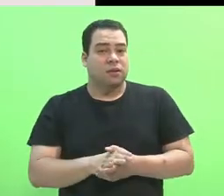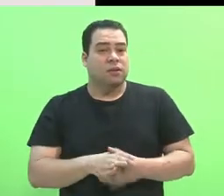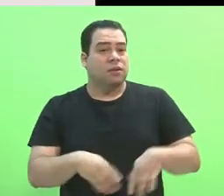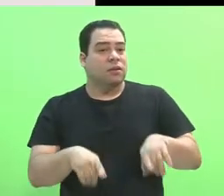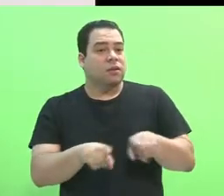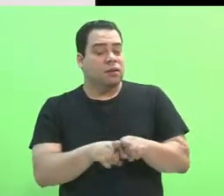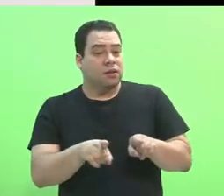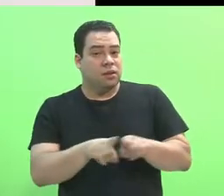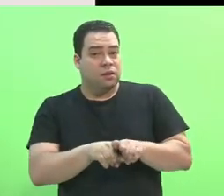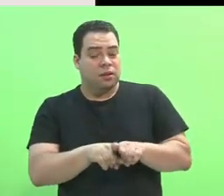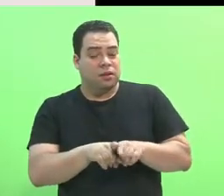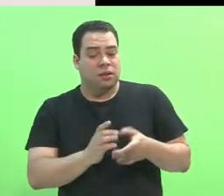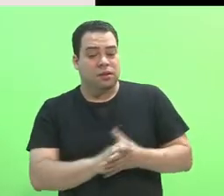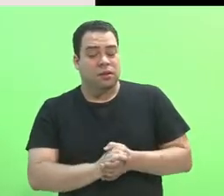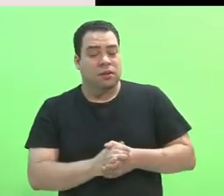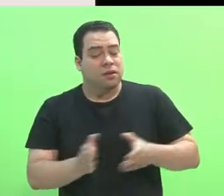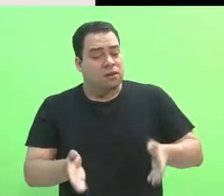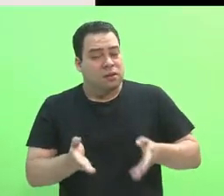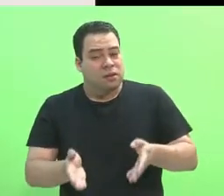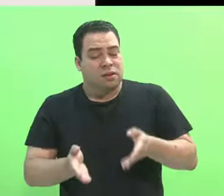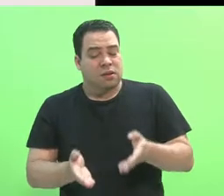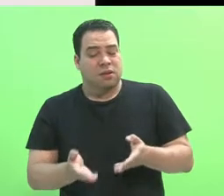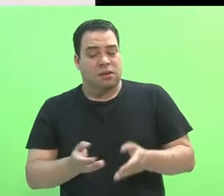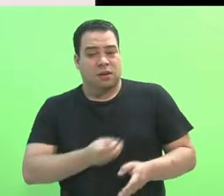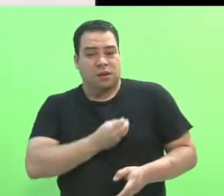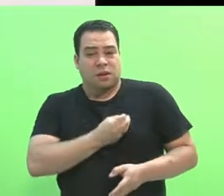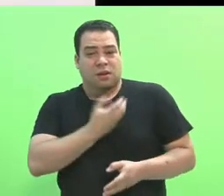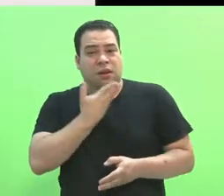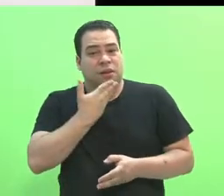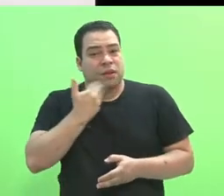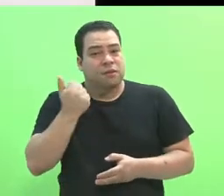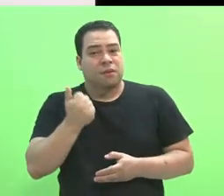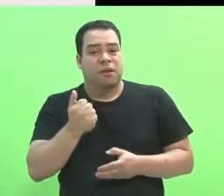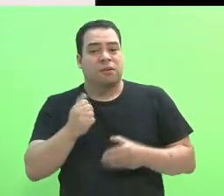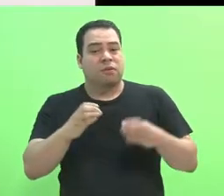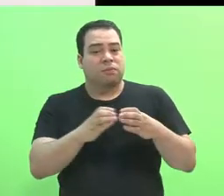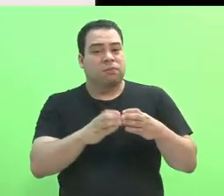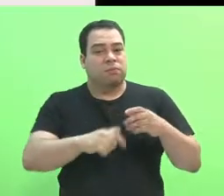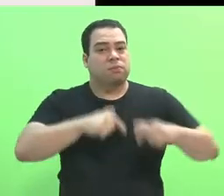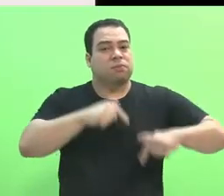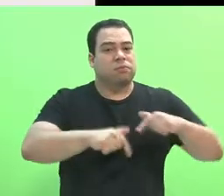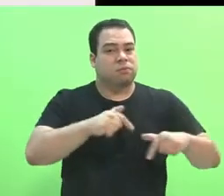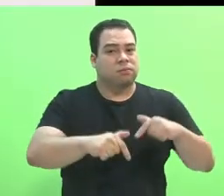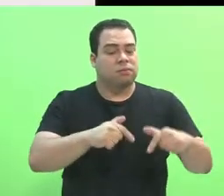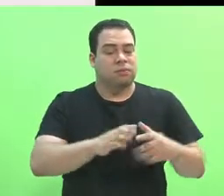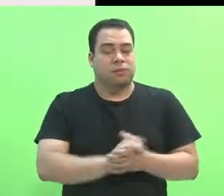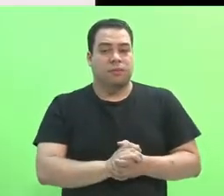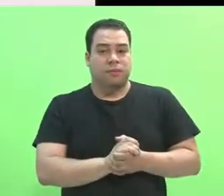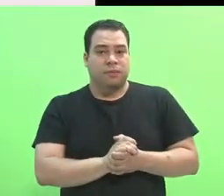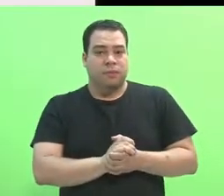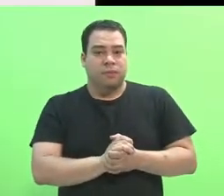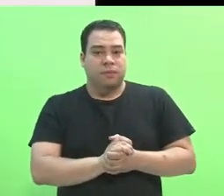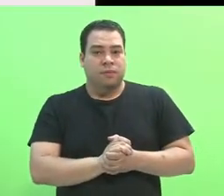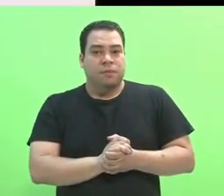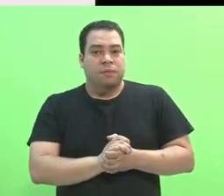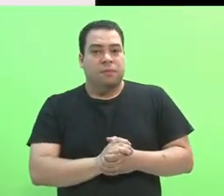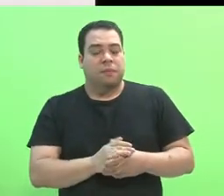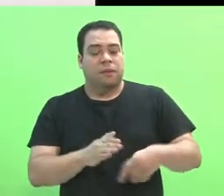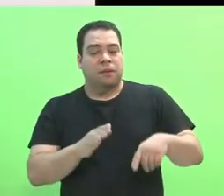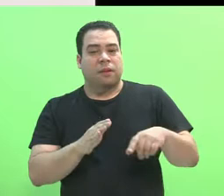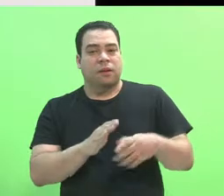proporcionar melhores condições de vida para a classe trabalhadora. A Constituição promulgada por Getúlio Vargas